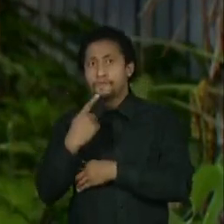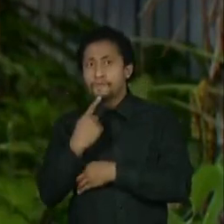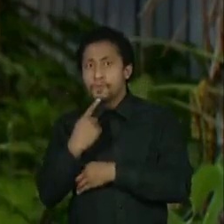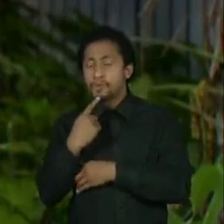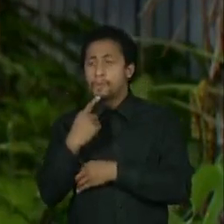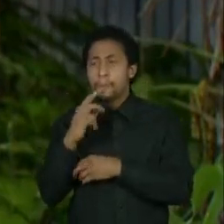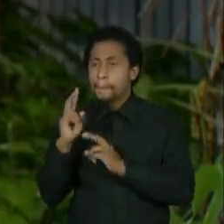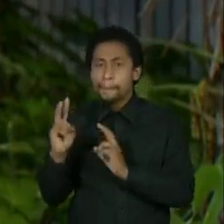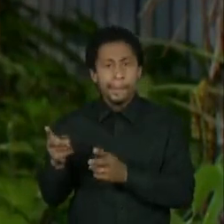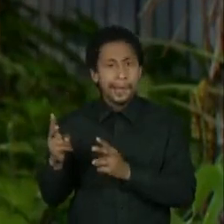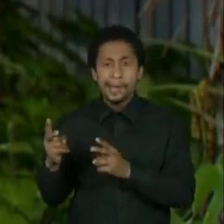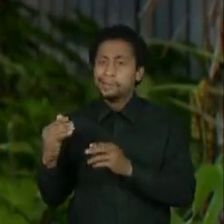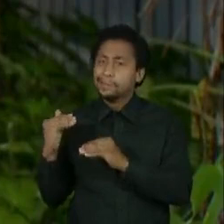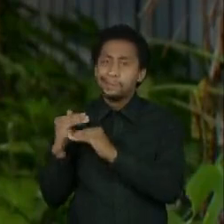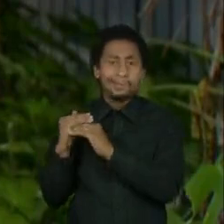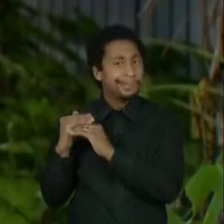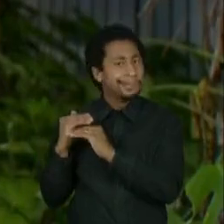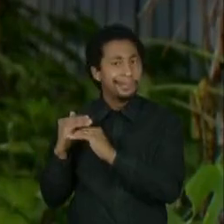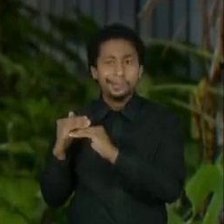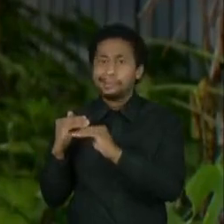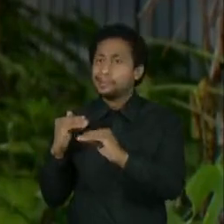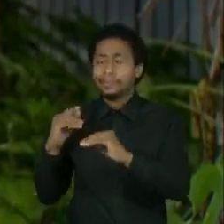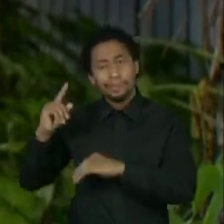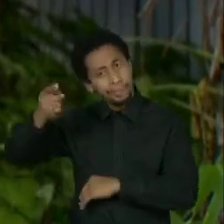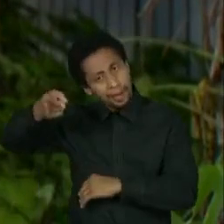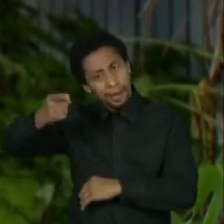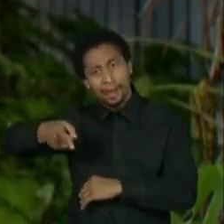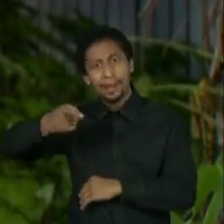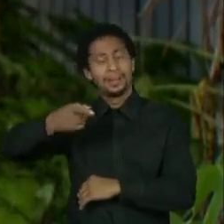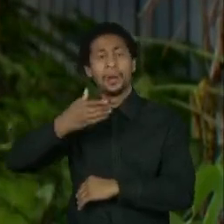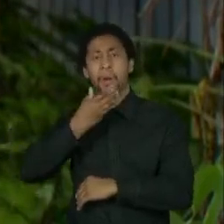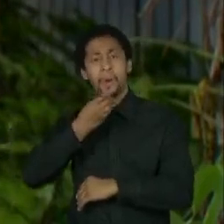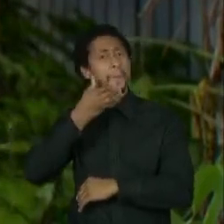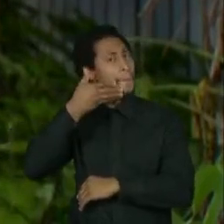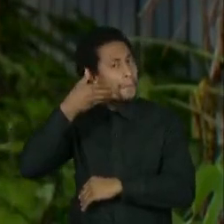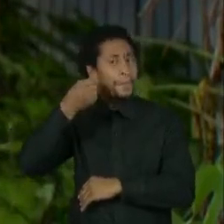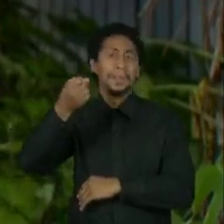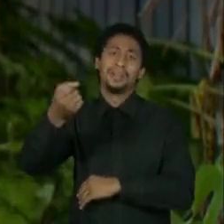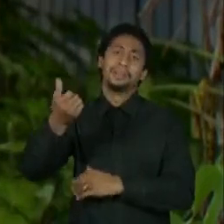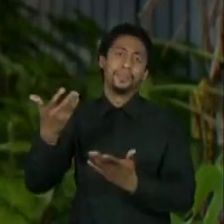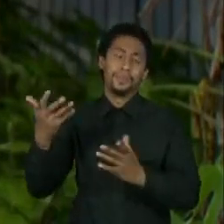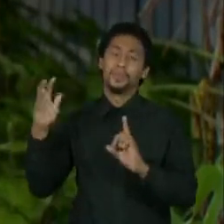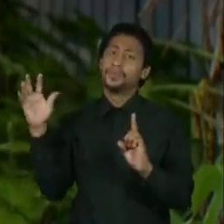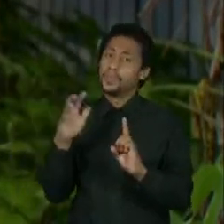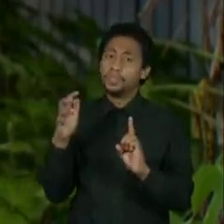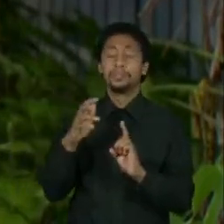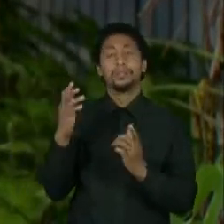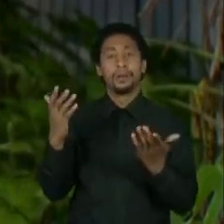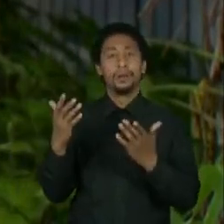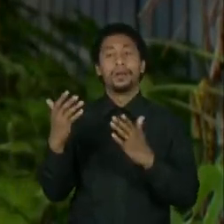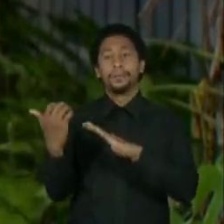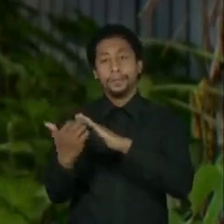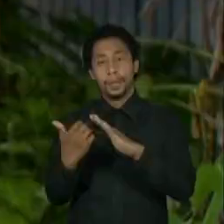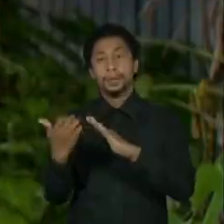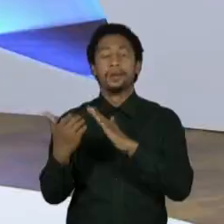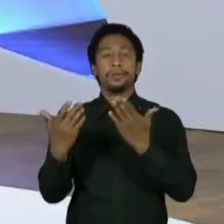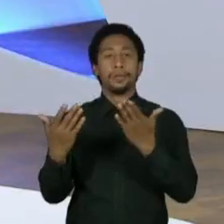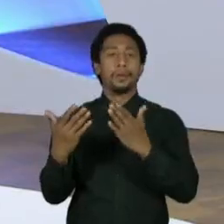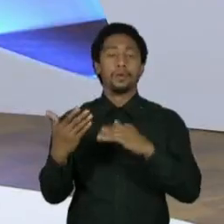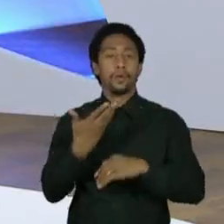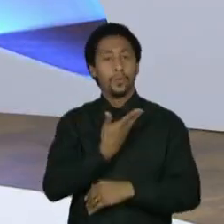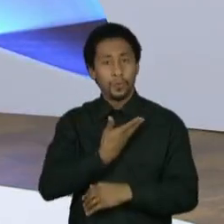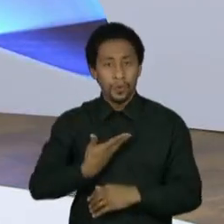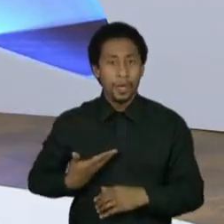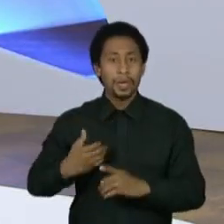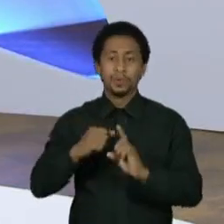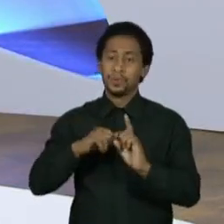significa tomar decisões que influenciam o país, porque não só são empresas, são organizações públicas, as organizações da